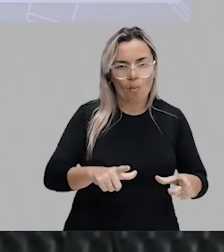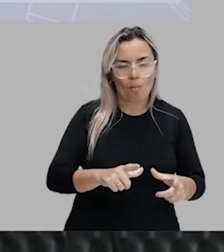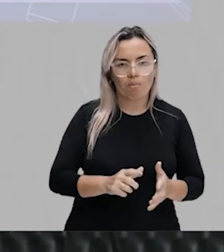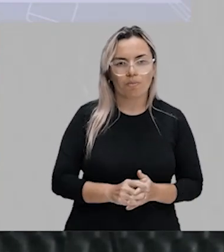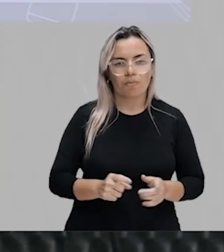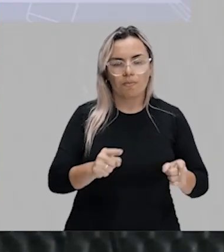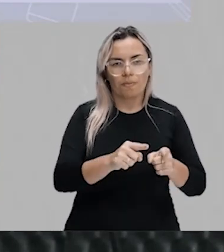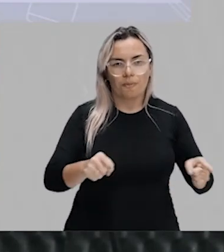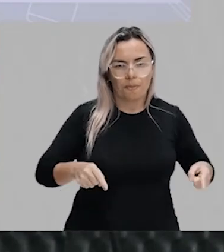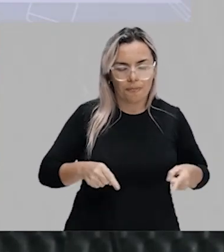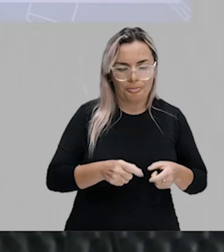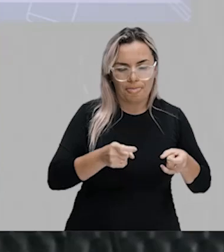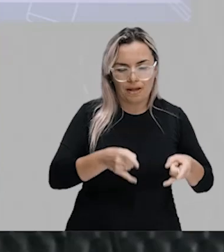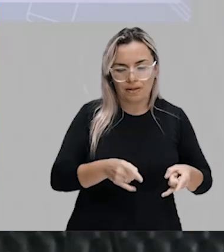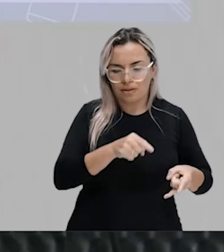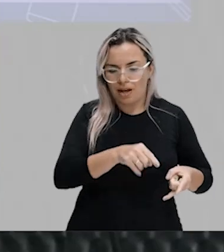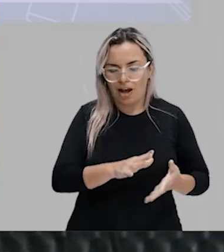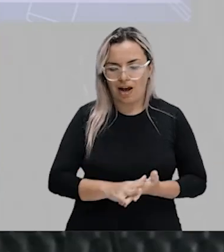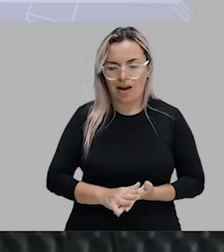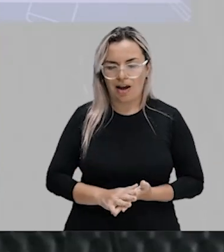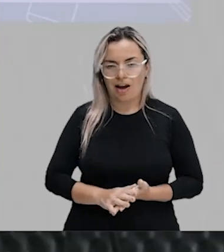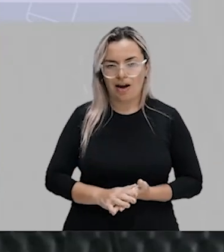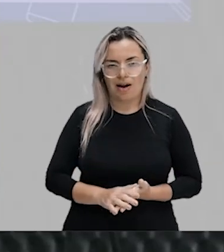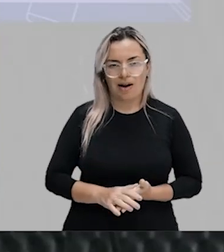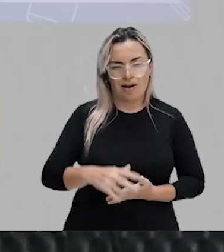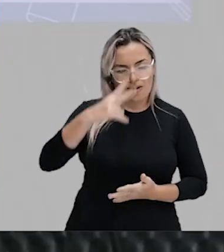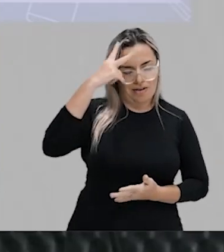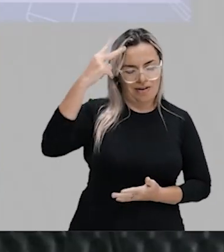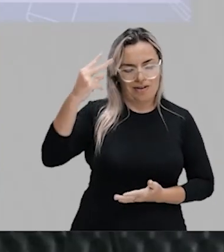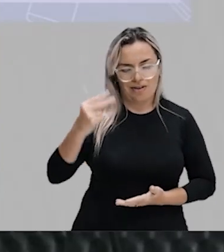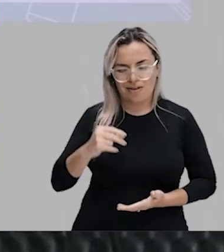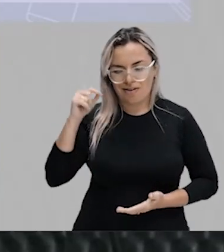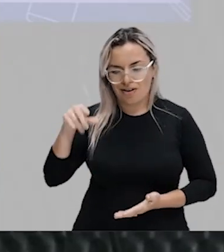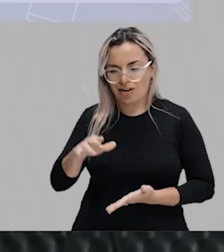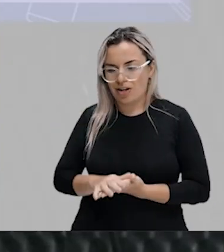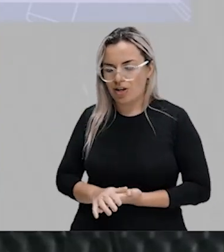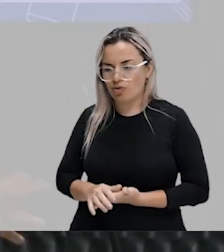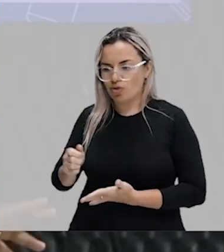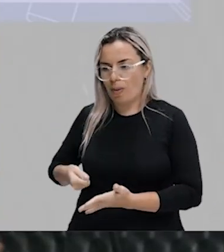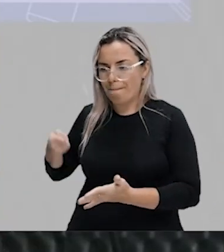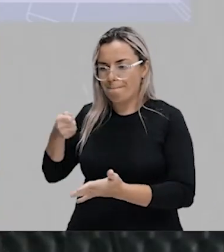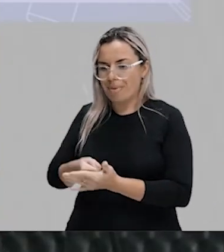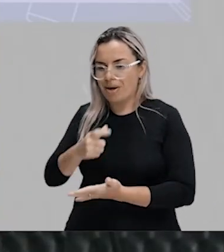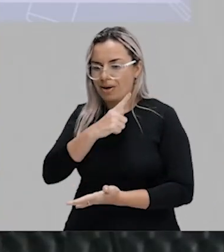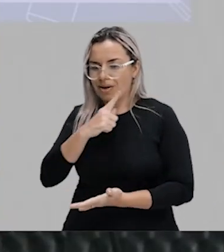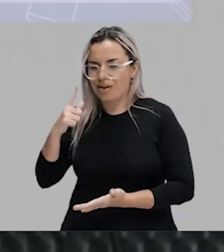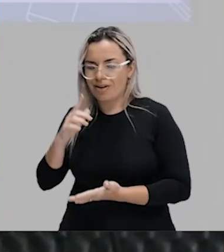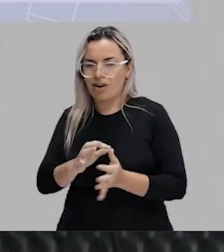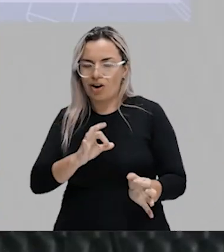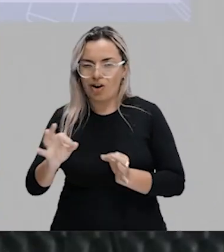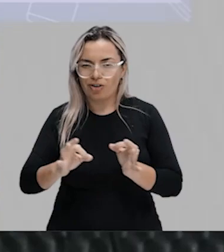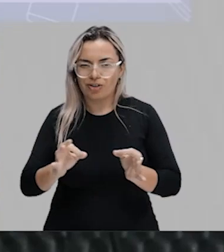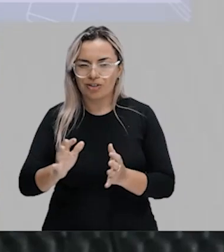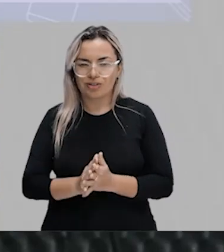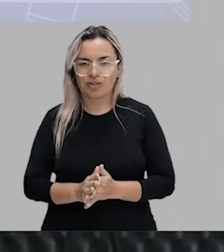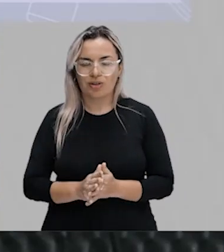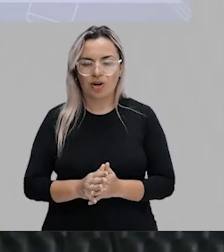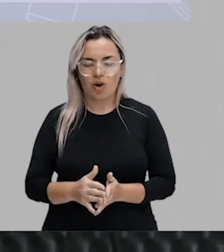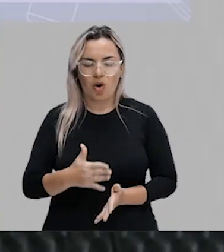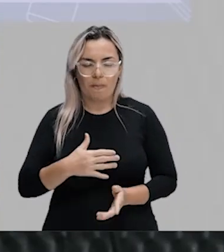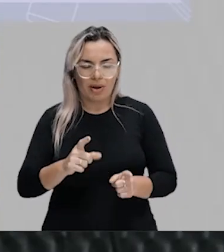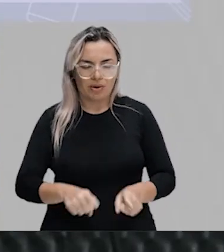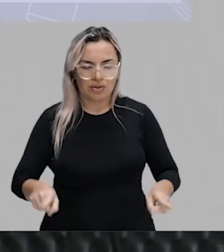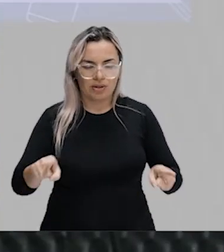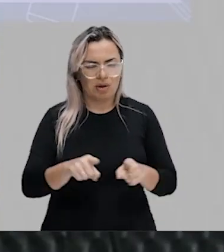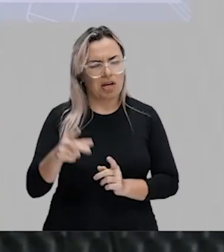o outro. O outro vai estar com preguicinha. Ele bajula o irmão dele. Olha, eu te dou um lanche. Eu te pago um lanche. Arruma o meu também. Isso é muito comum de acontecer em casa